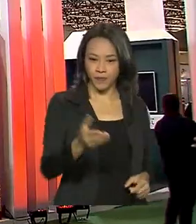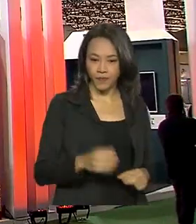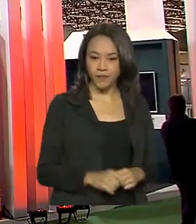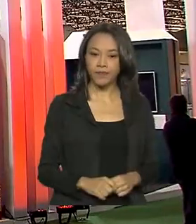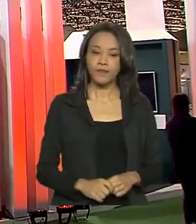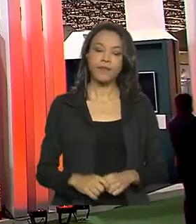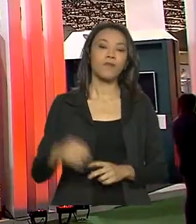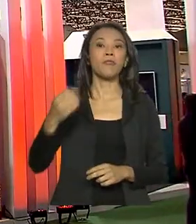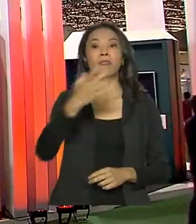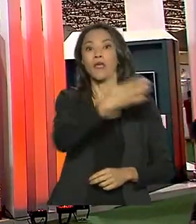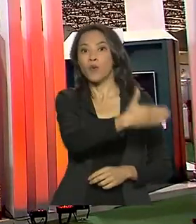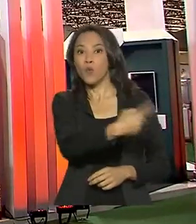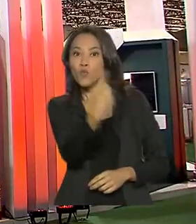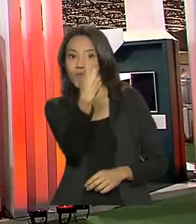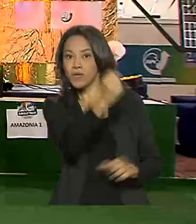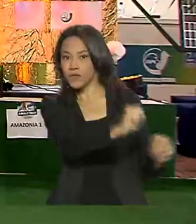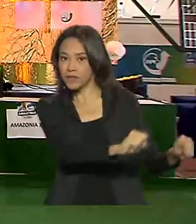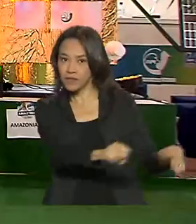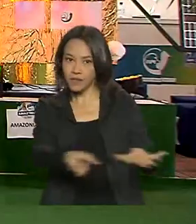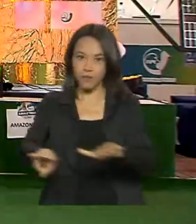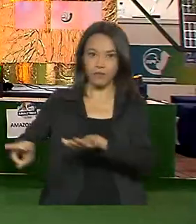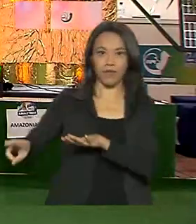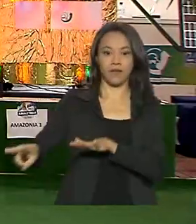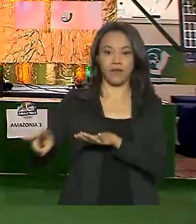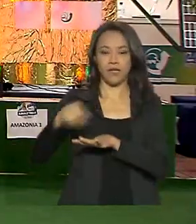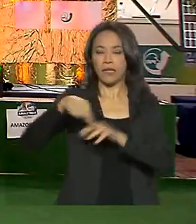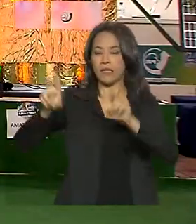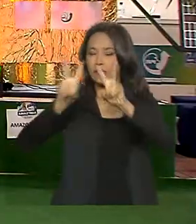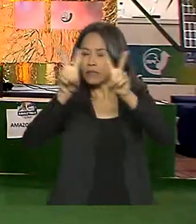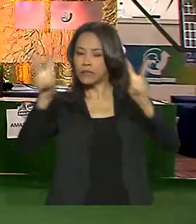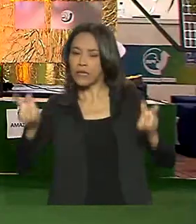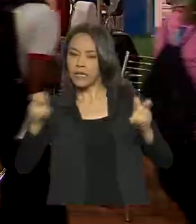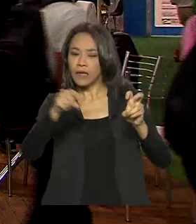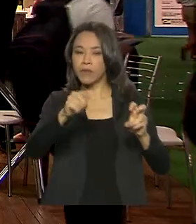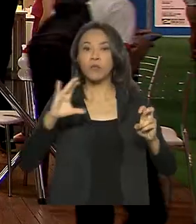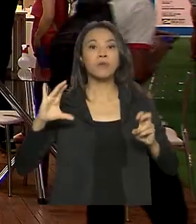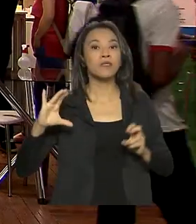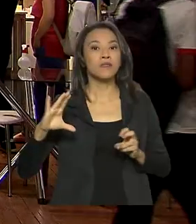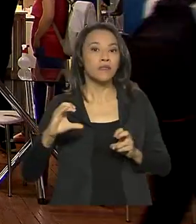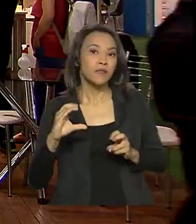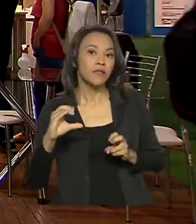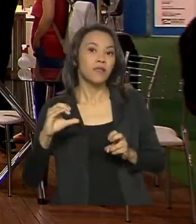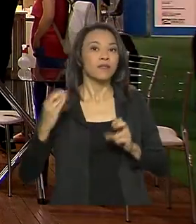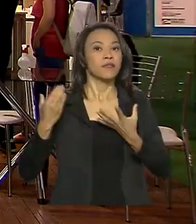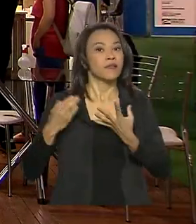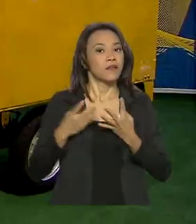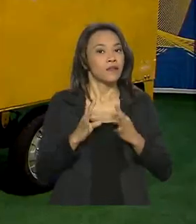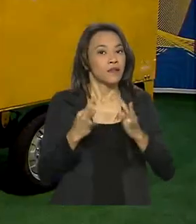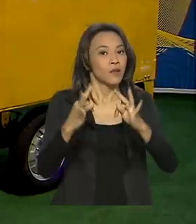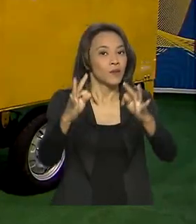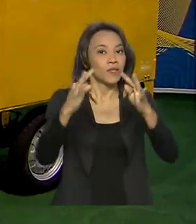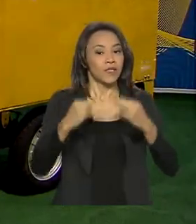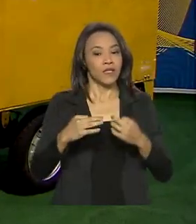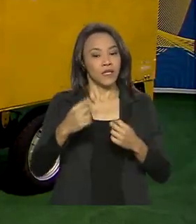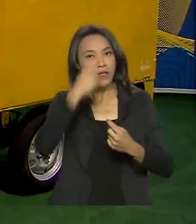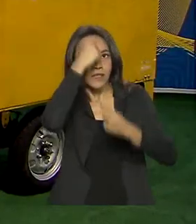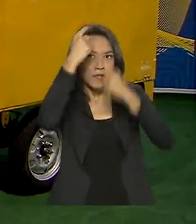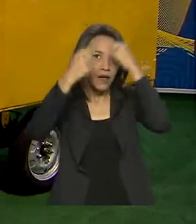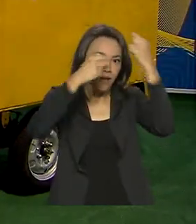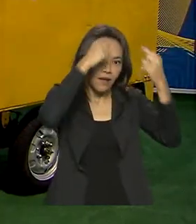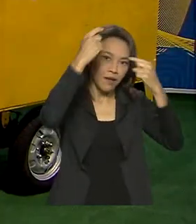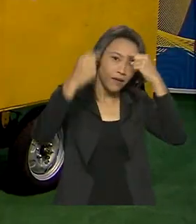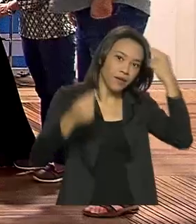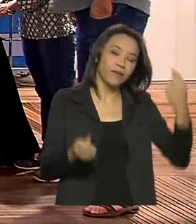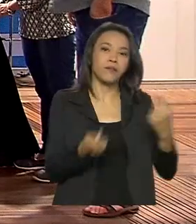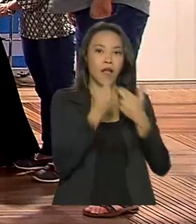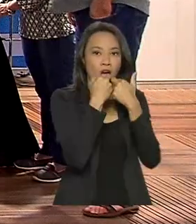Foram sete dias dedicados a temas e atividades de ciência e tecnologia. Criatividade, inovação,